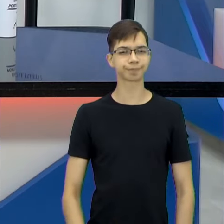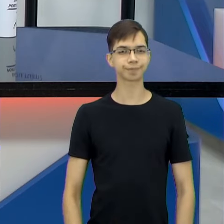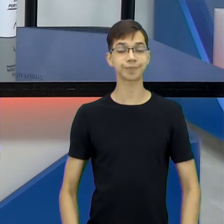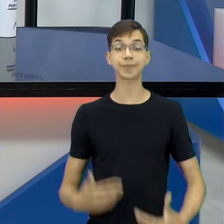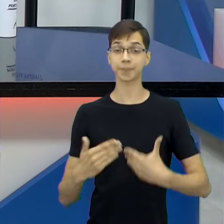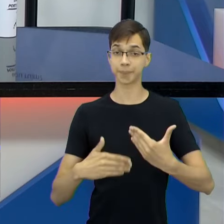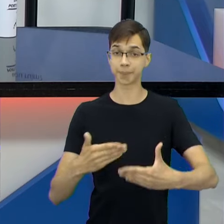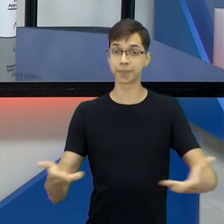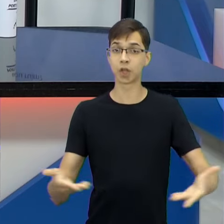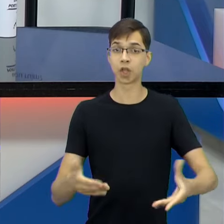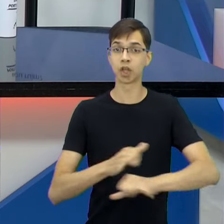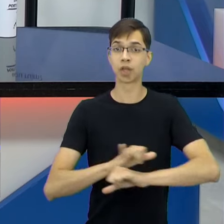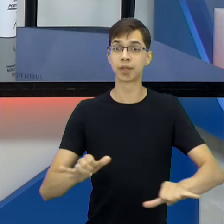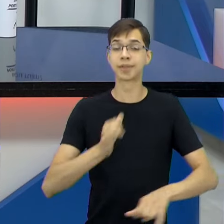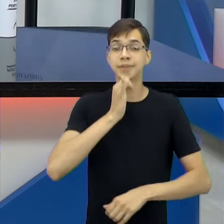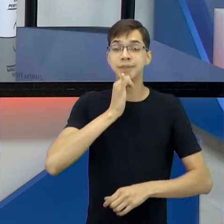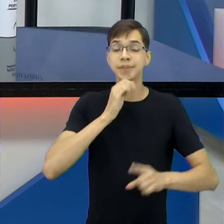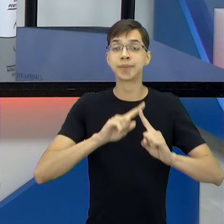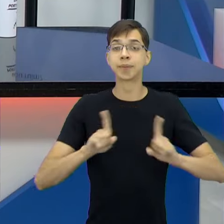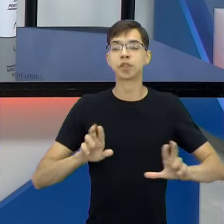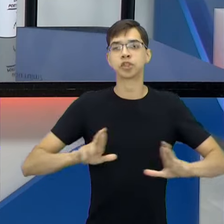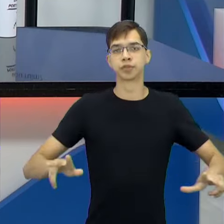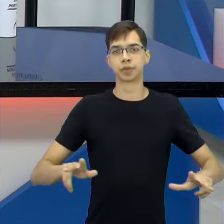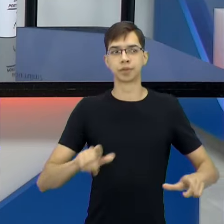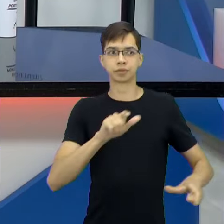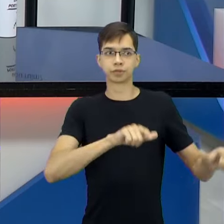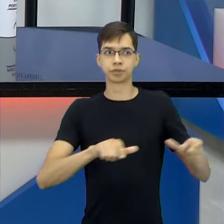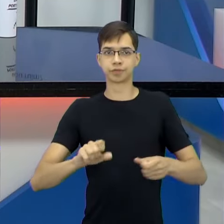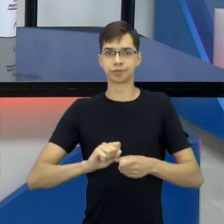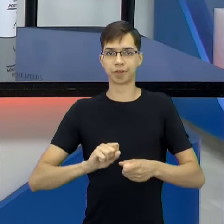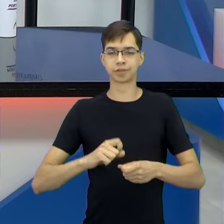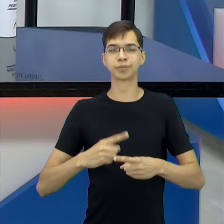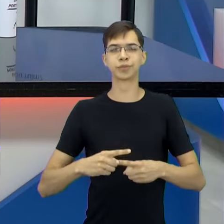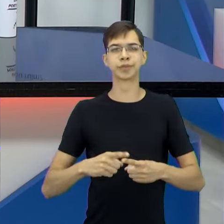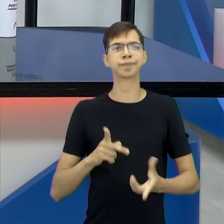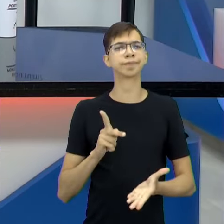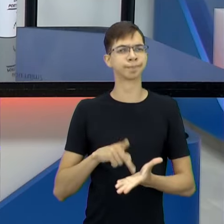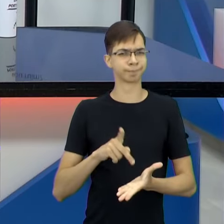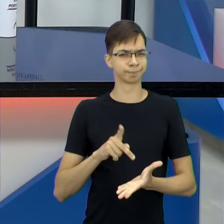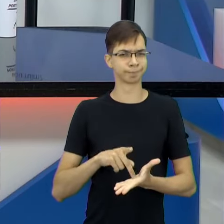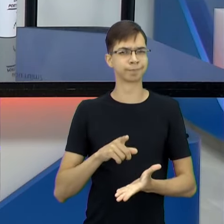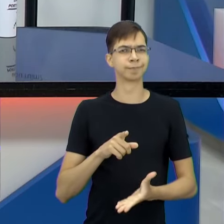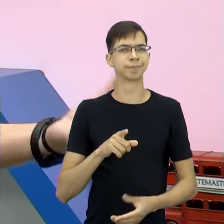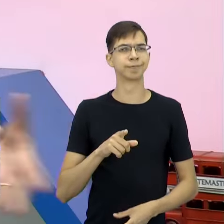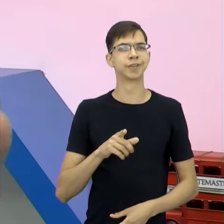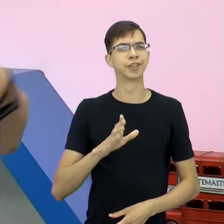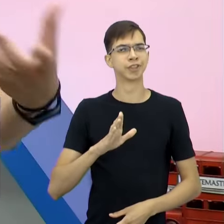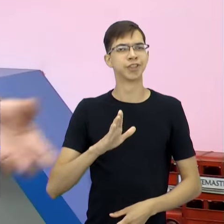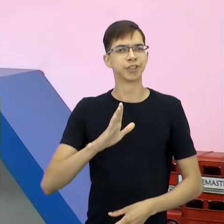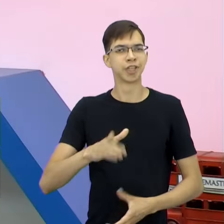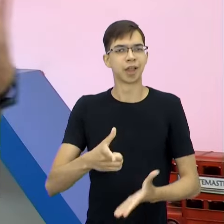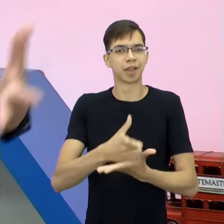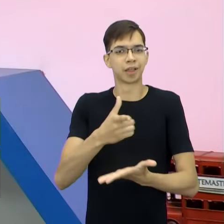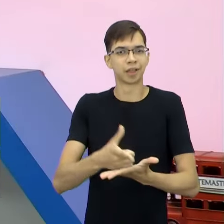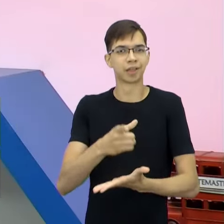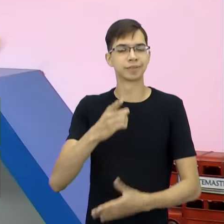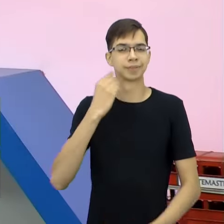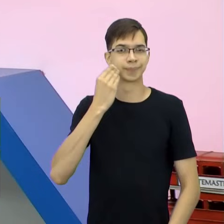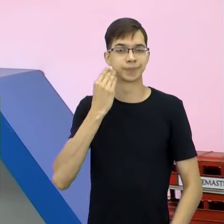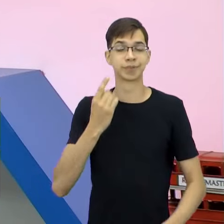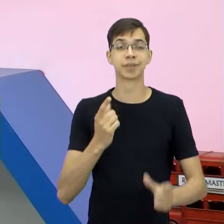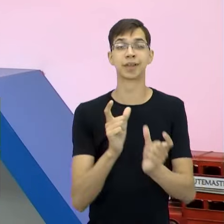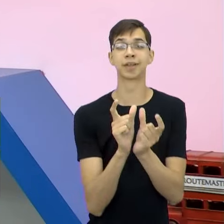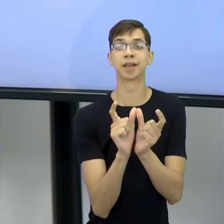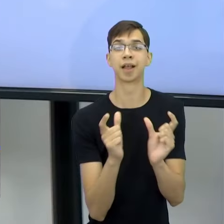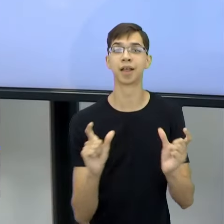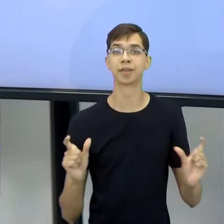exemplo. E assim, vai ser muito diferente do que eles fazem. Porque, na verdade, você já tem todo um aporte literário aí. E gramatical para